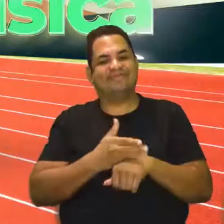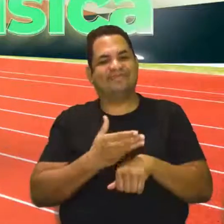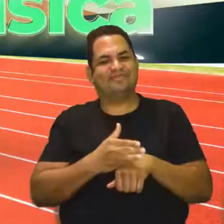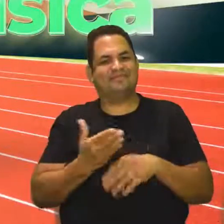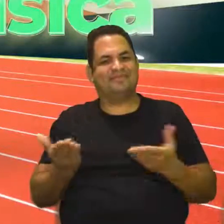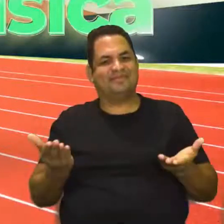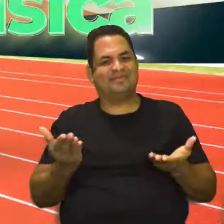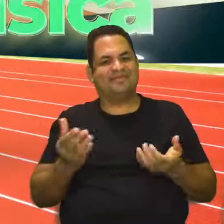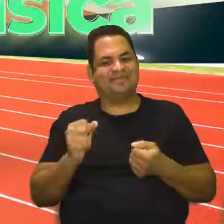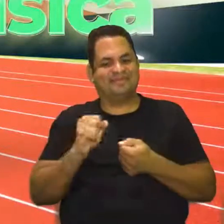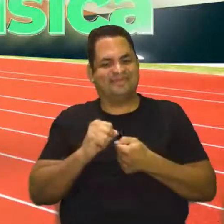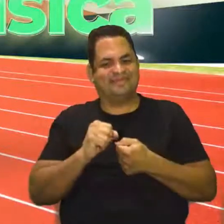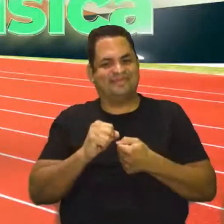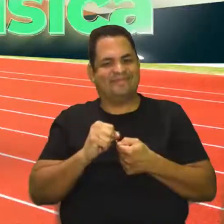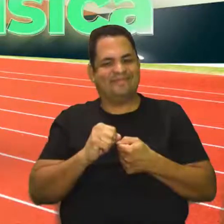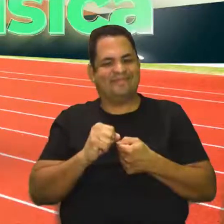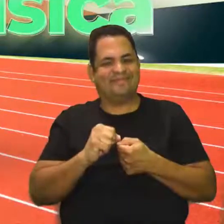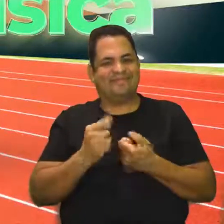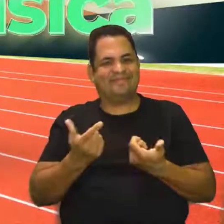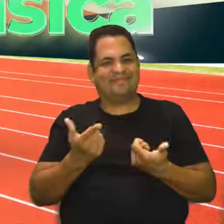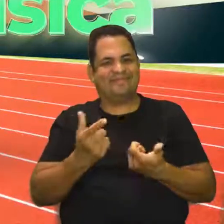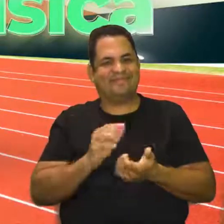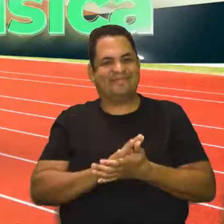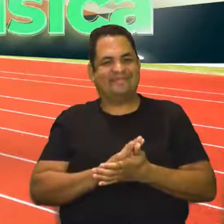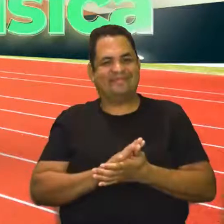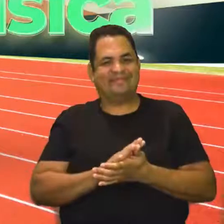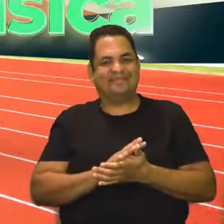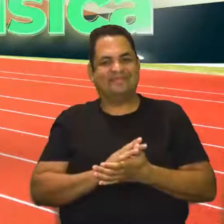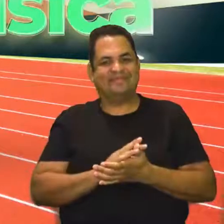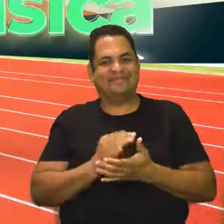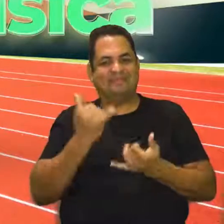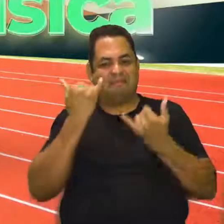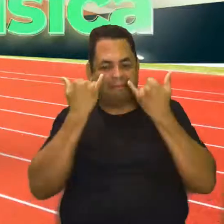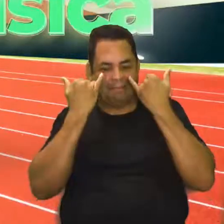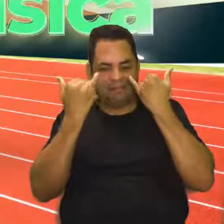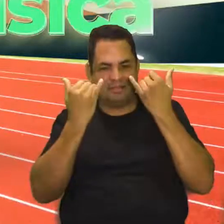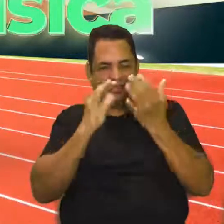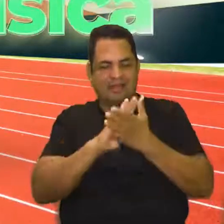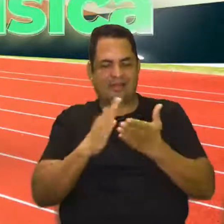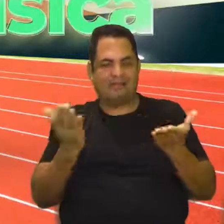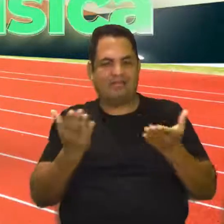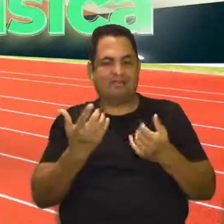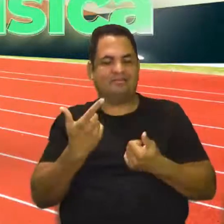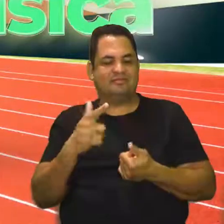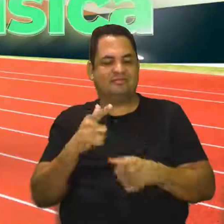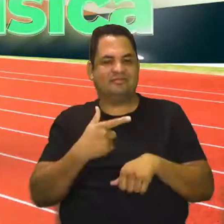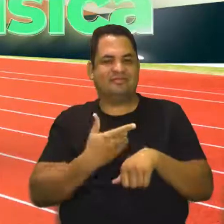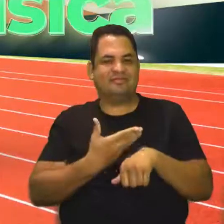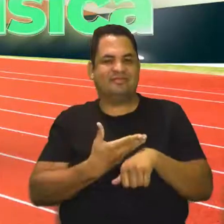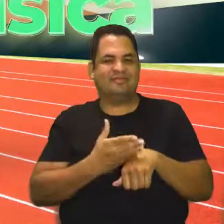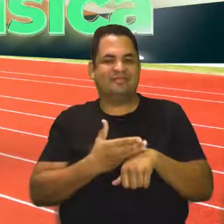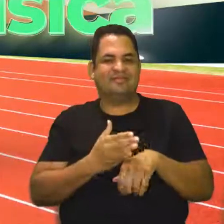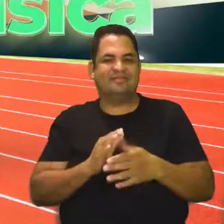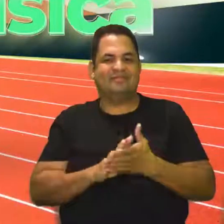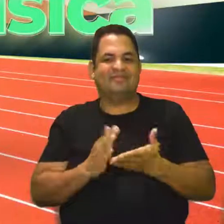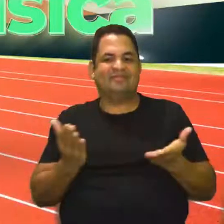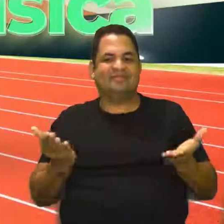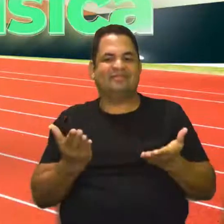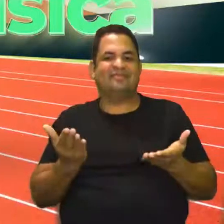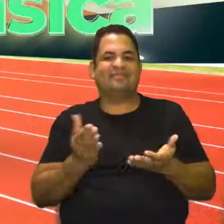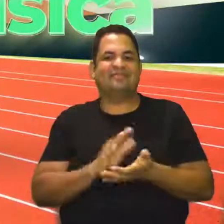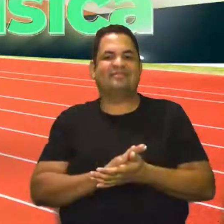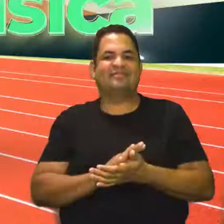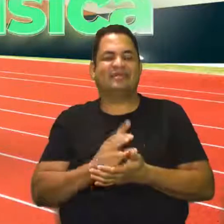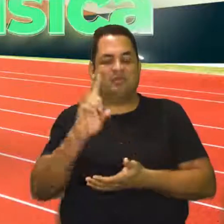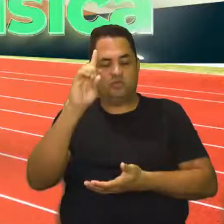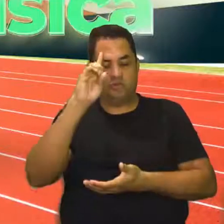Poxa, professora, a senhora fez um merchan aí. Fez um marketing, né? e aí agora não vai ter prática. Só para dizer para vocês que a hora da prática